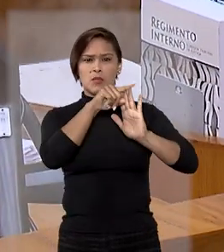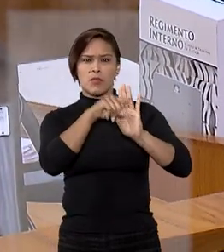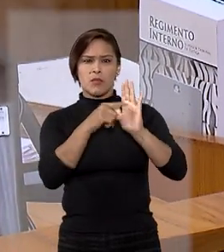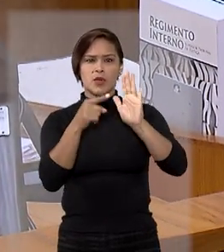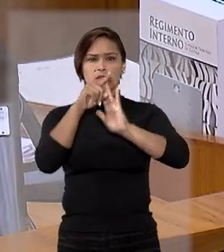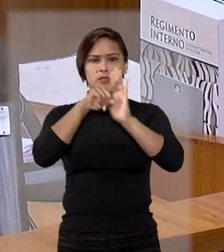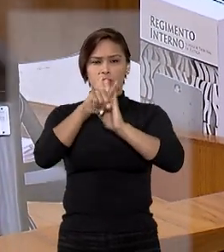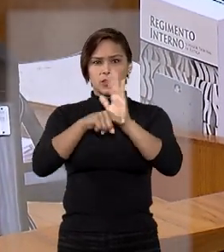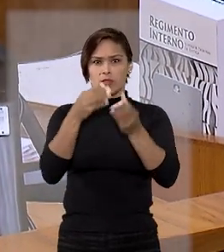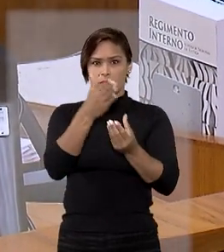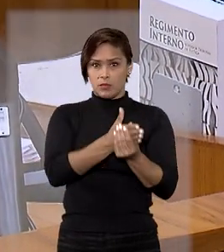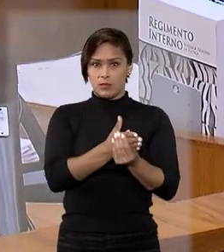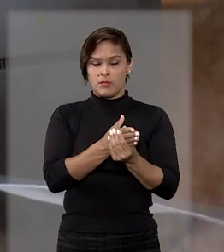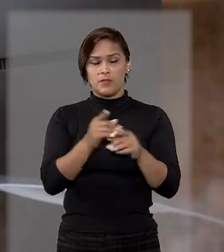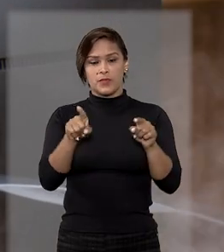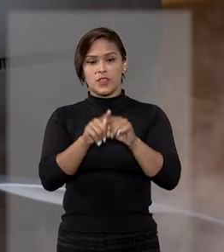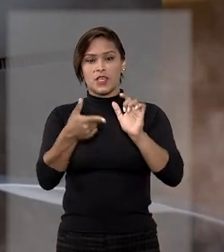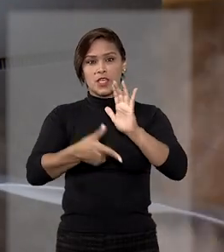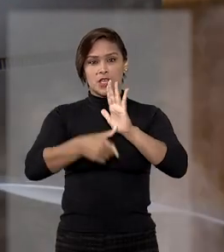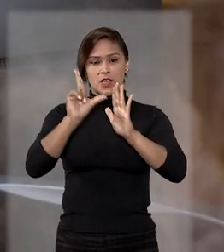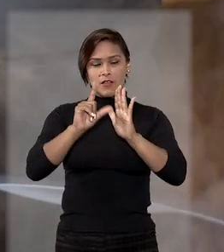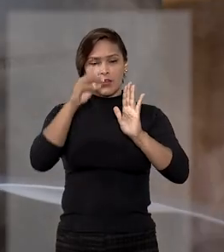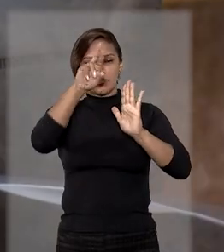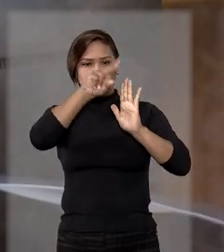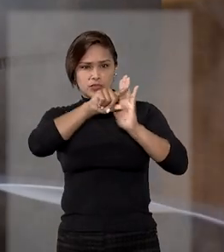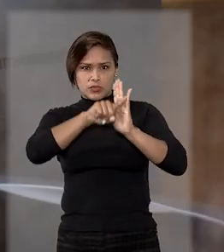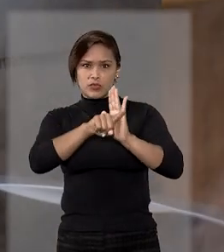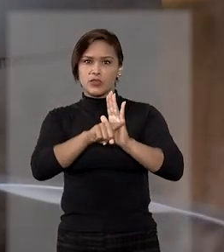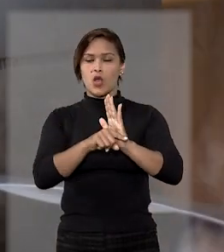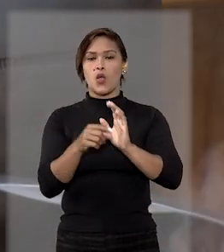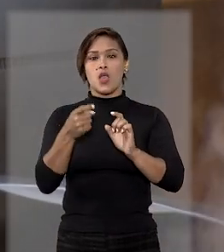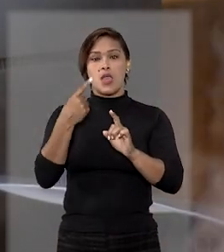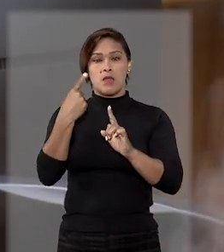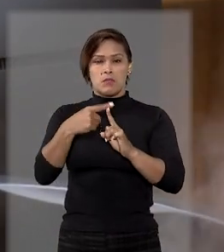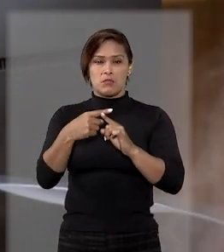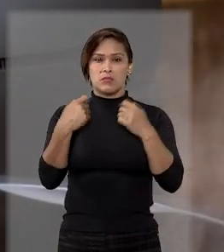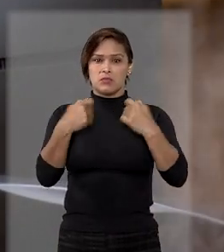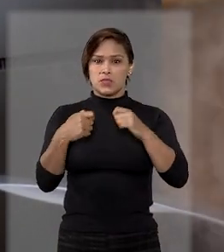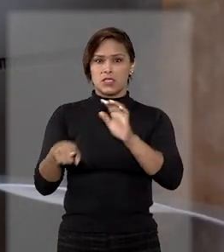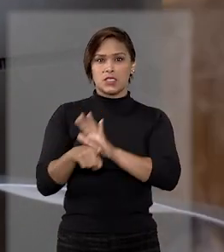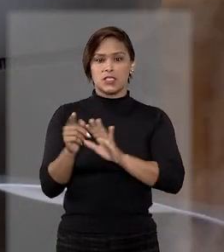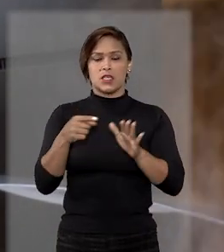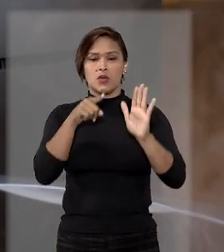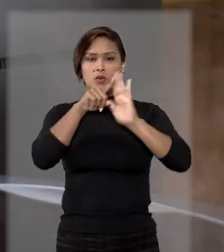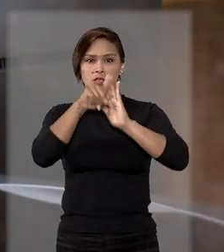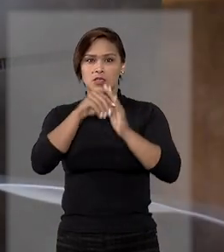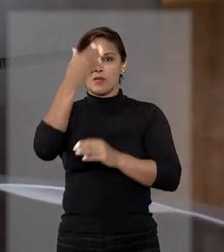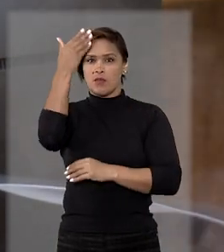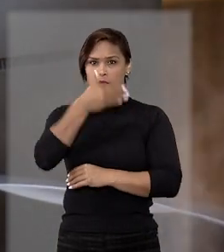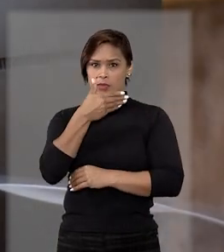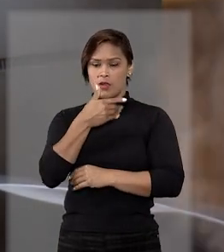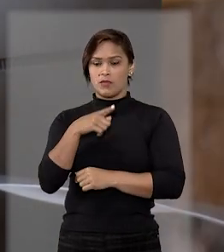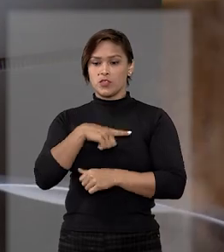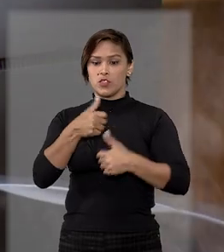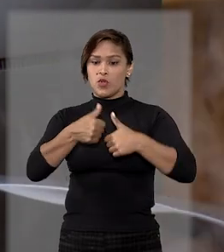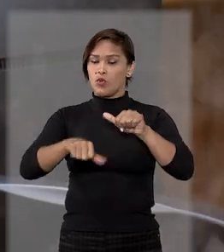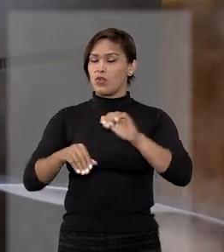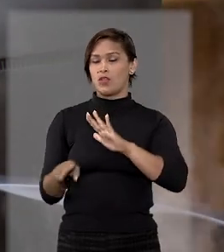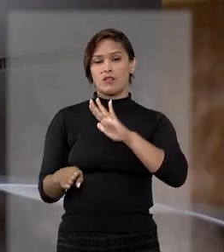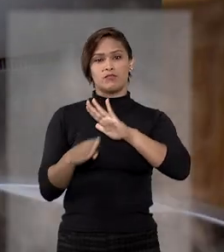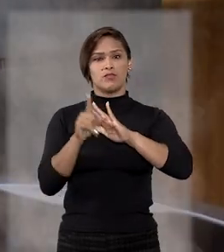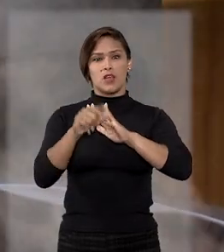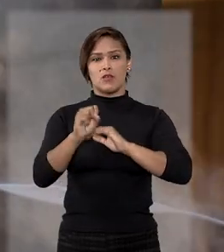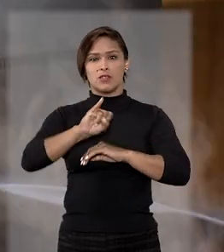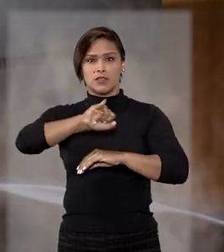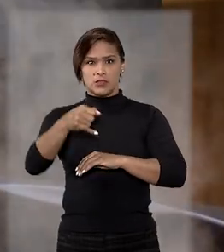fatos apurados no processo e rever esse posicionamento implicaria necessariamente o reexame de provas, o que é